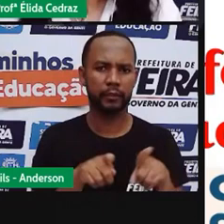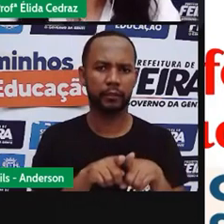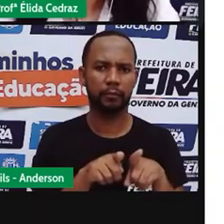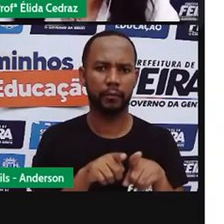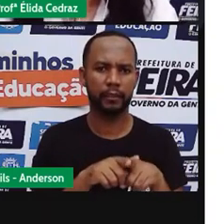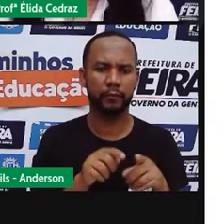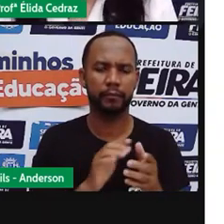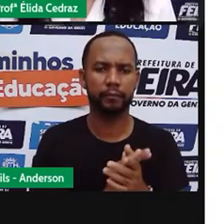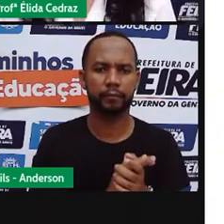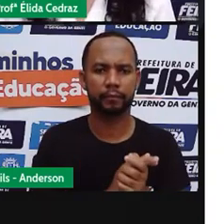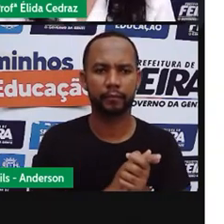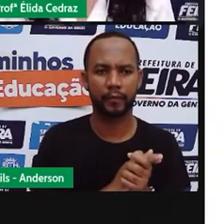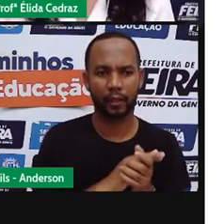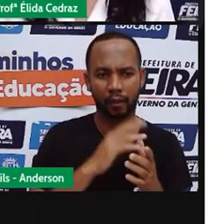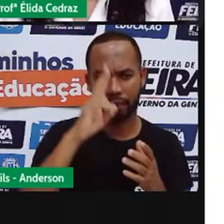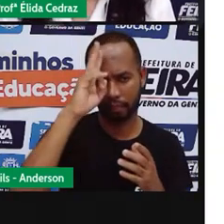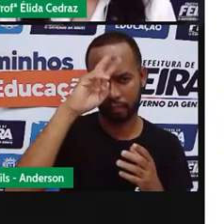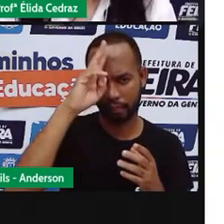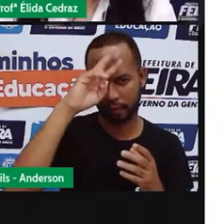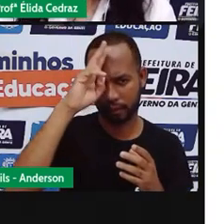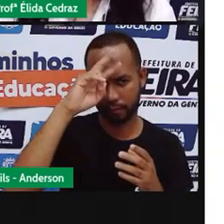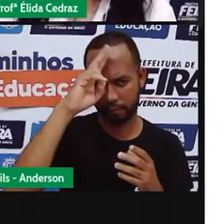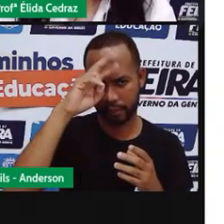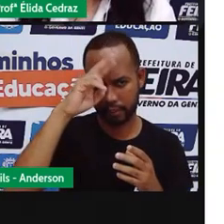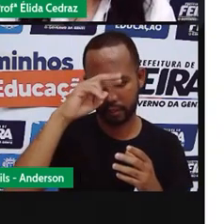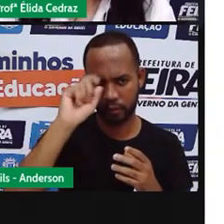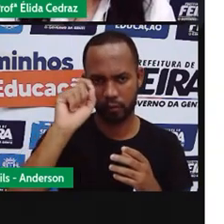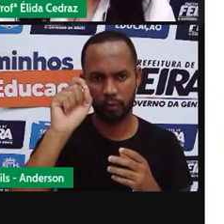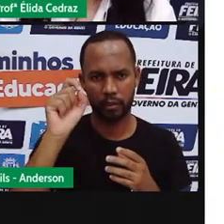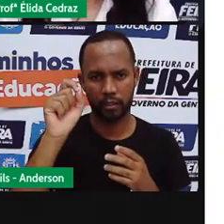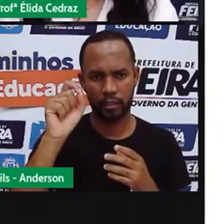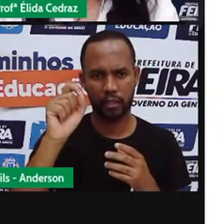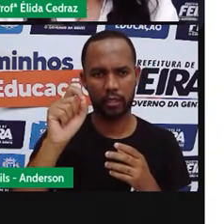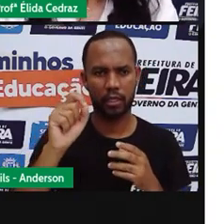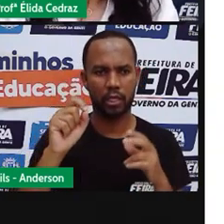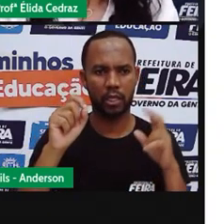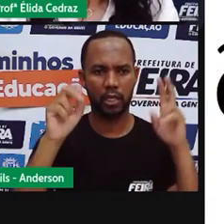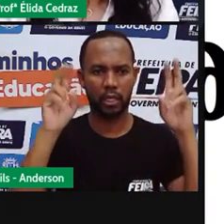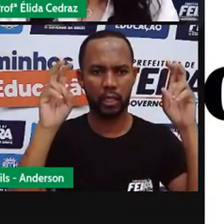Você lembra quais são as características dos contos de Fardos?